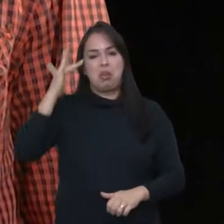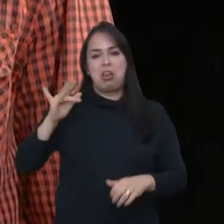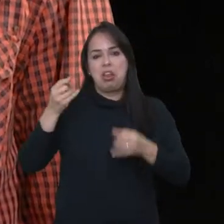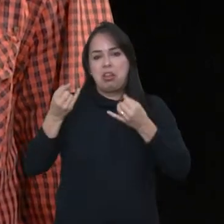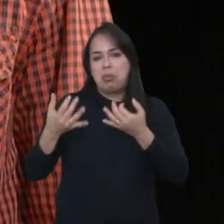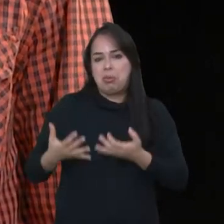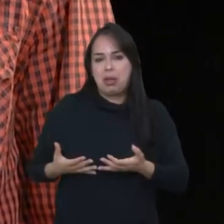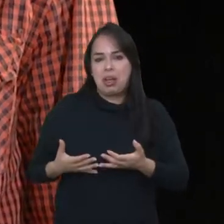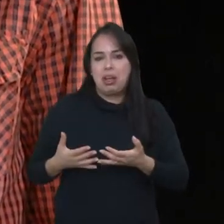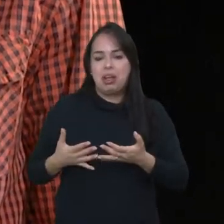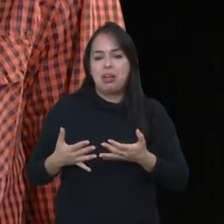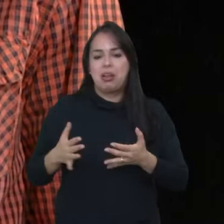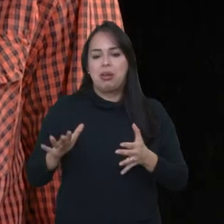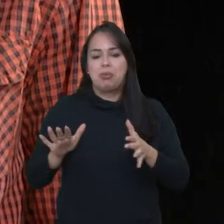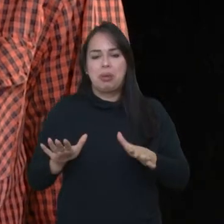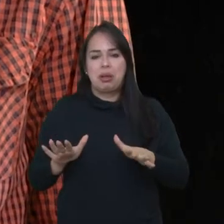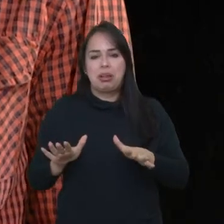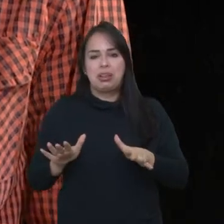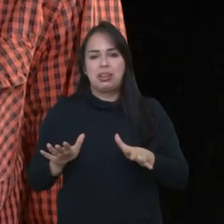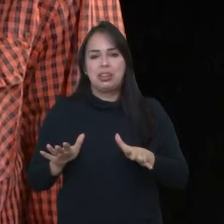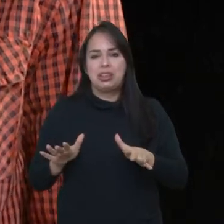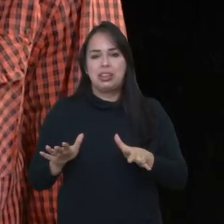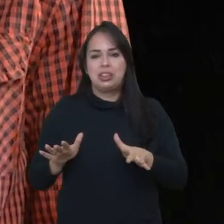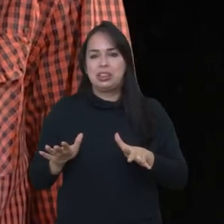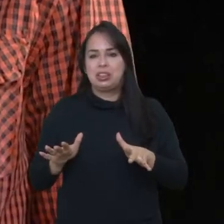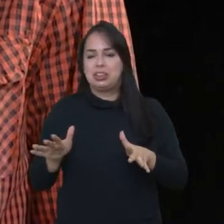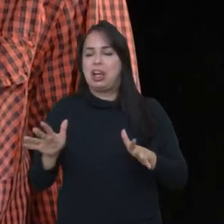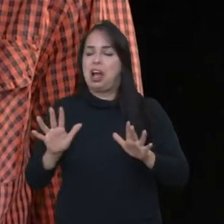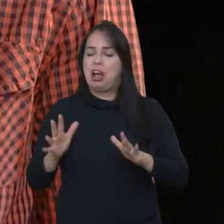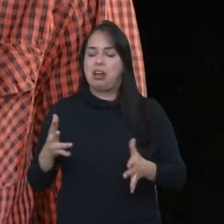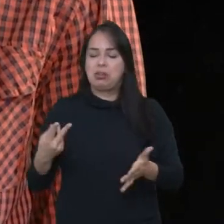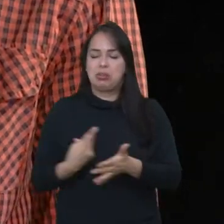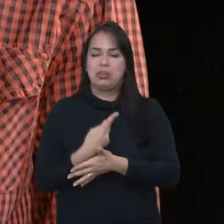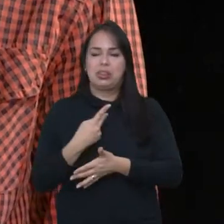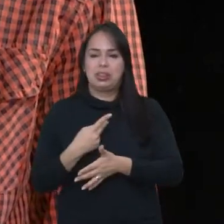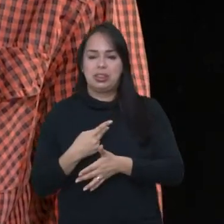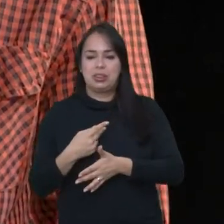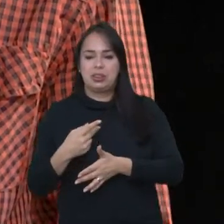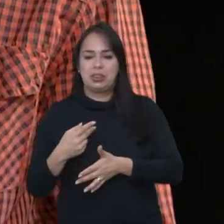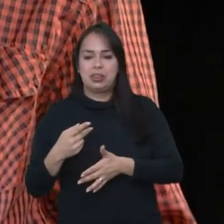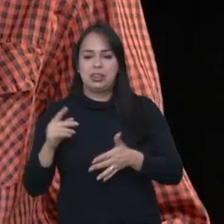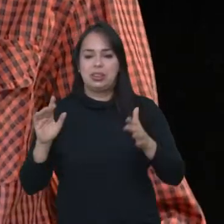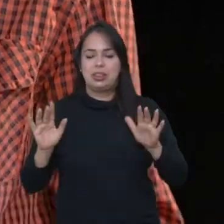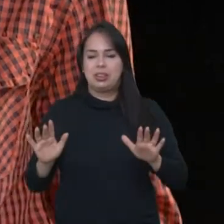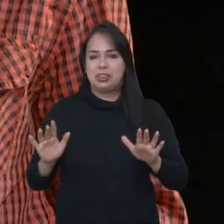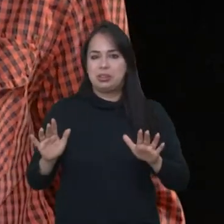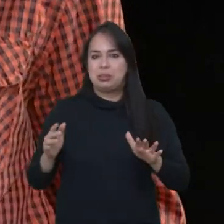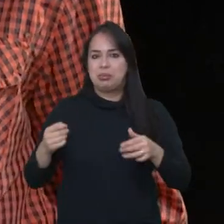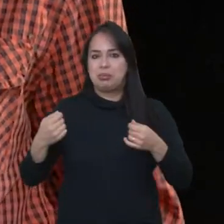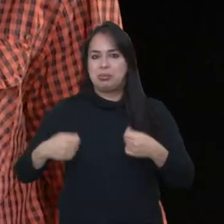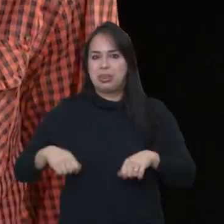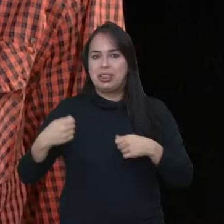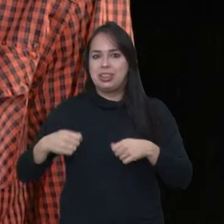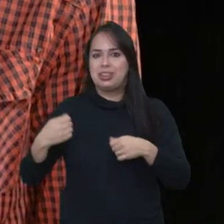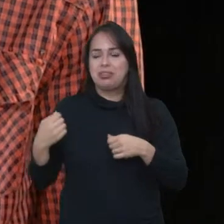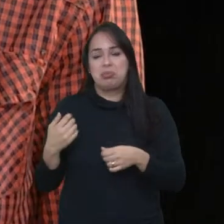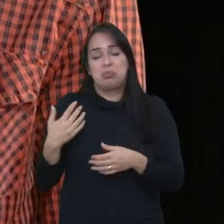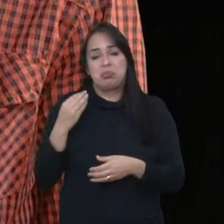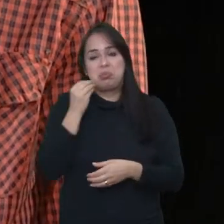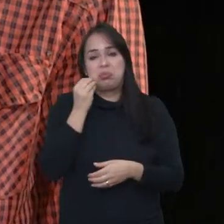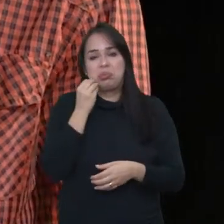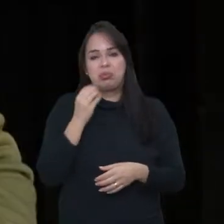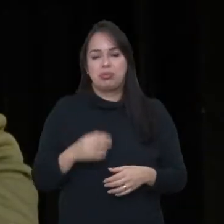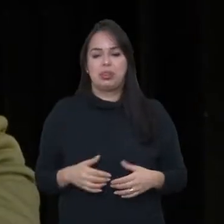porquê, mas, tipo, isso acontece, e aí a gente tem que dar os nossos pulos ali.